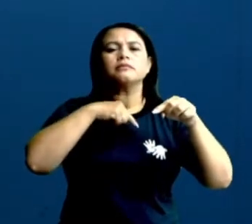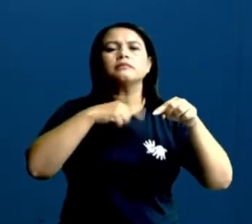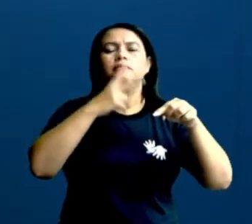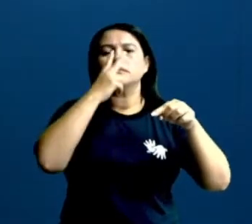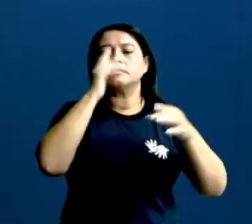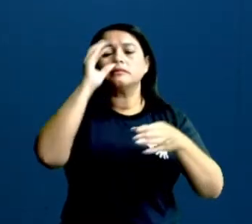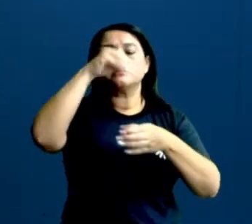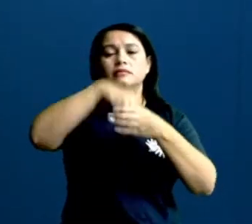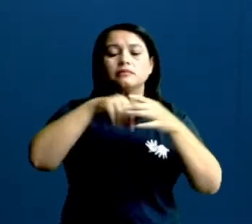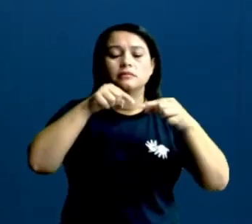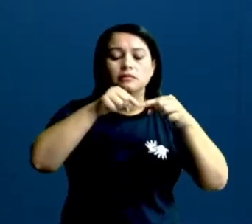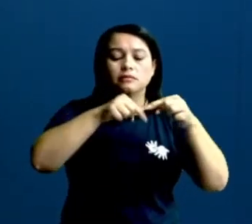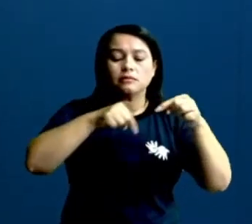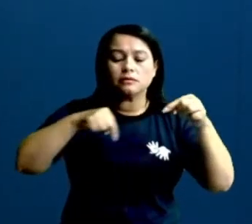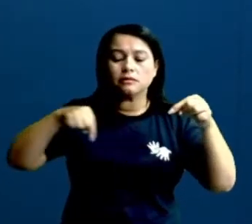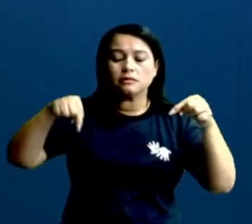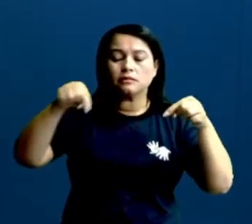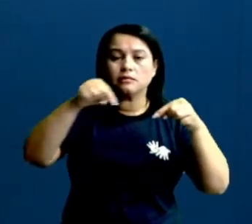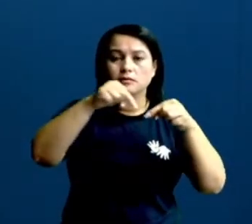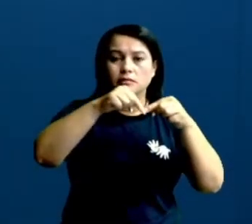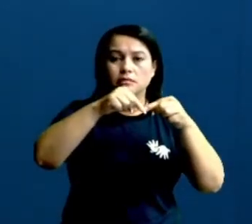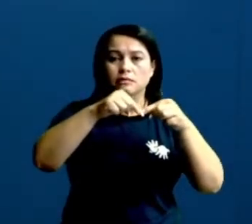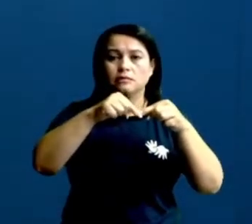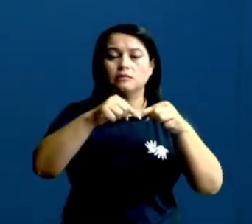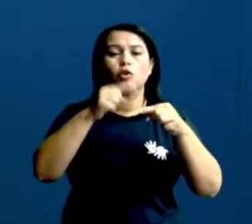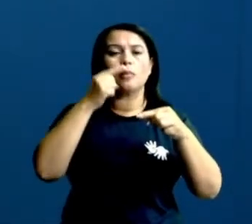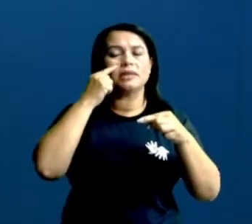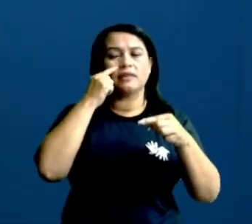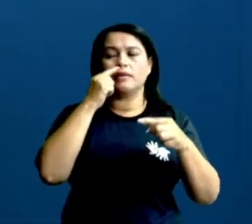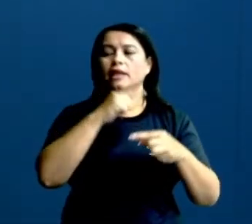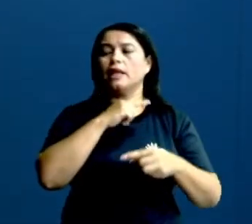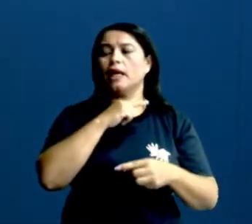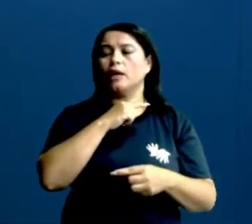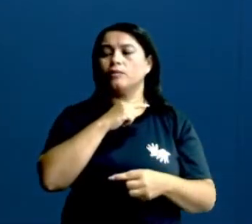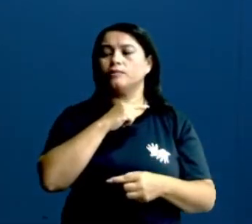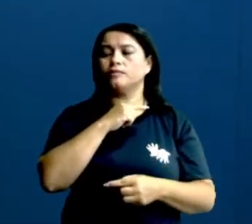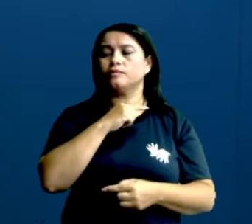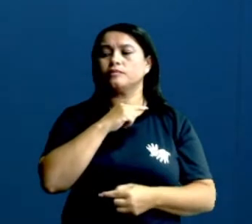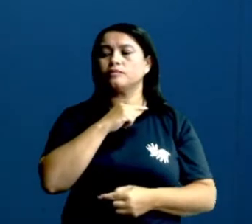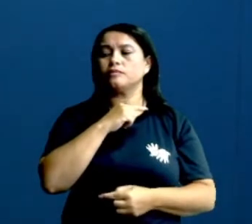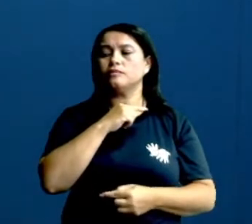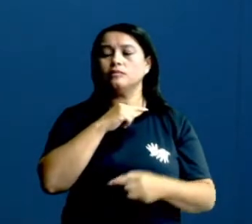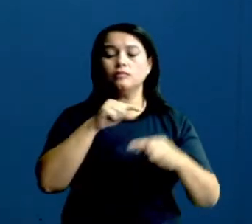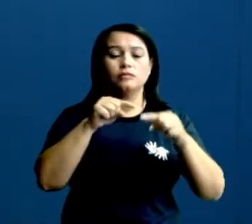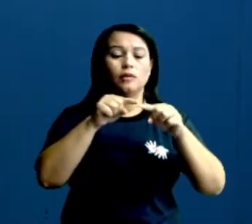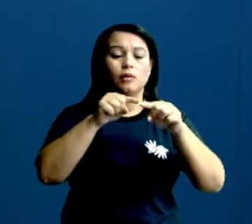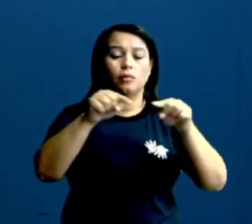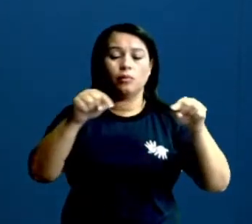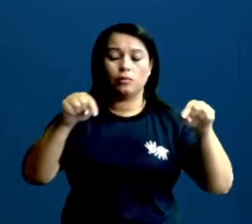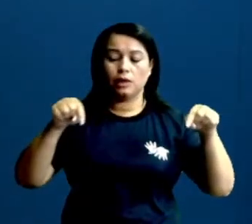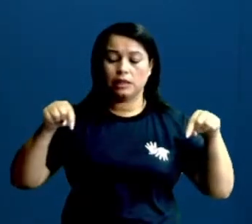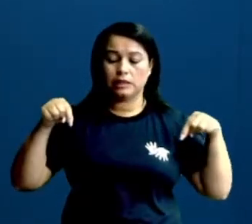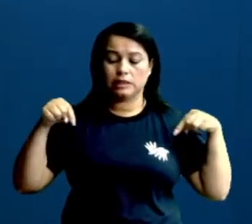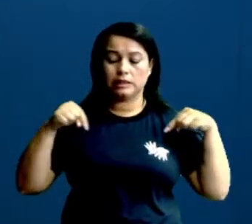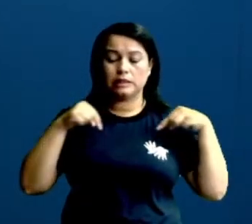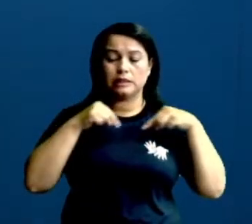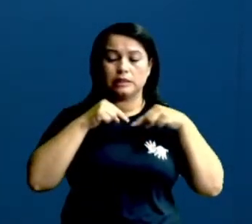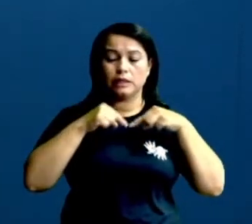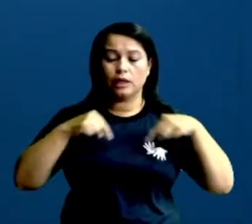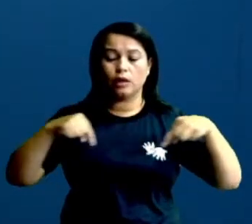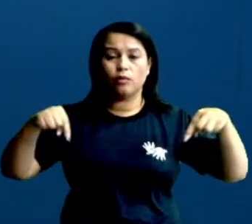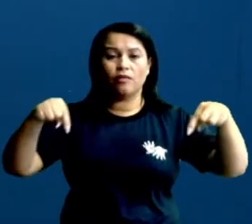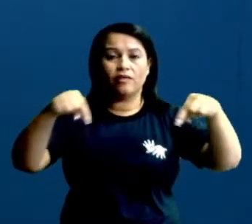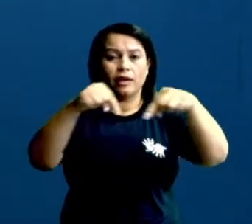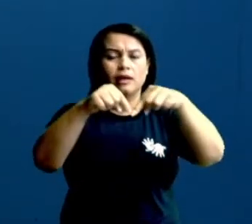internos de uma circunferência, tá? Então, aqui eu tenho, ó, uma circunferência. Ou seja, o que é uma